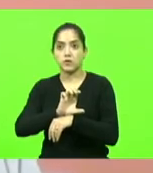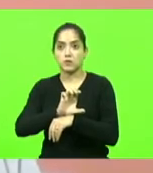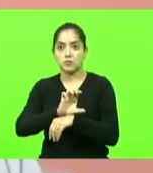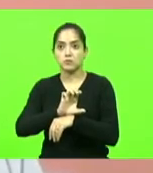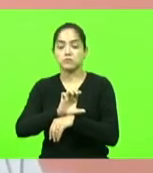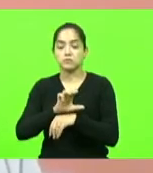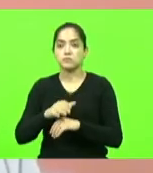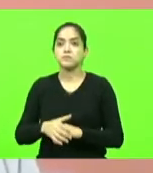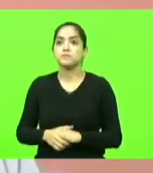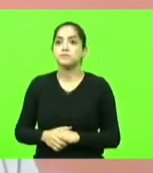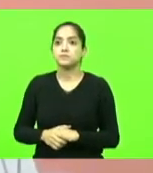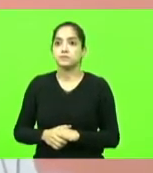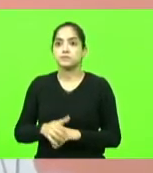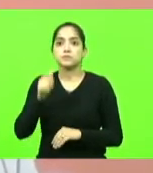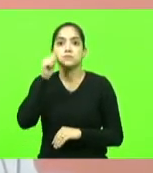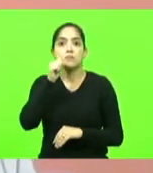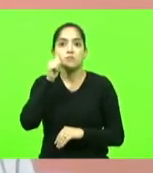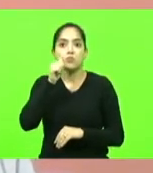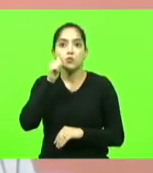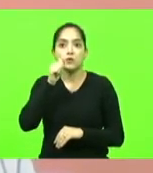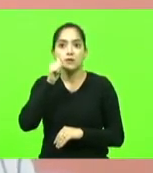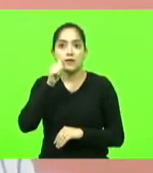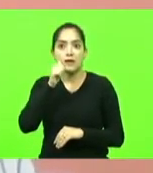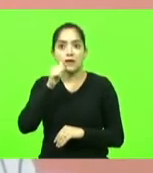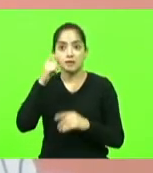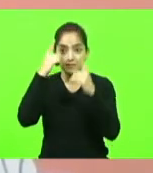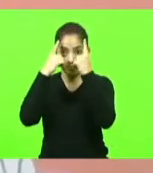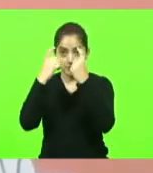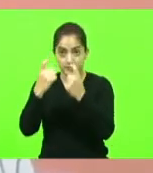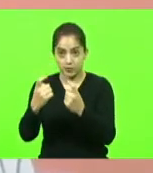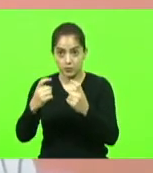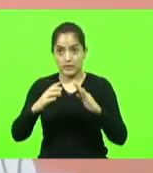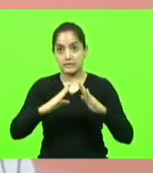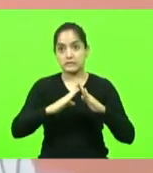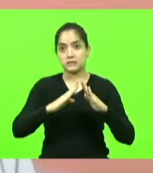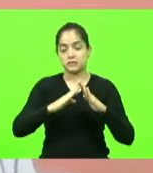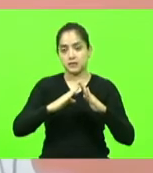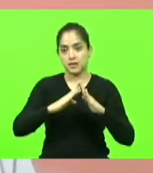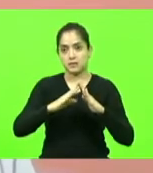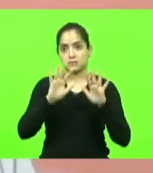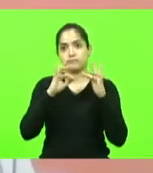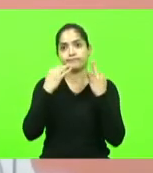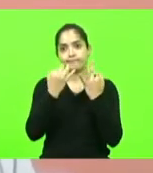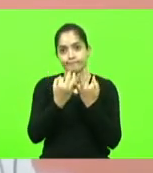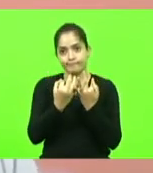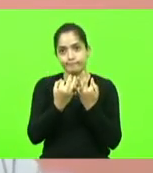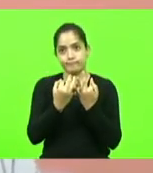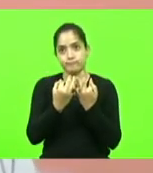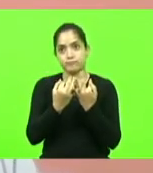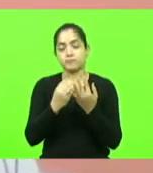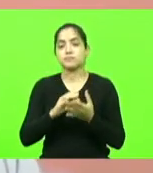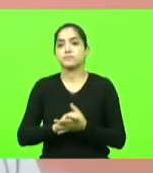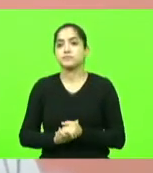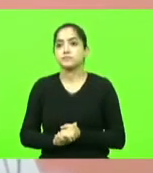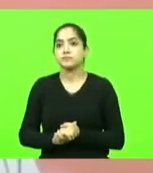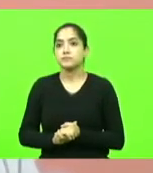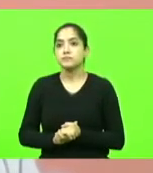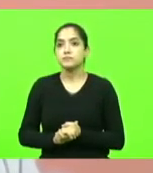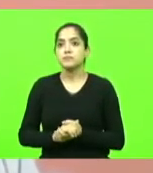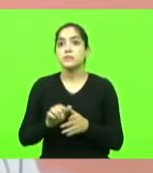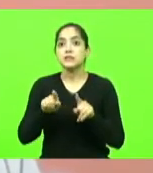coordenadoria da mulher em situação de violência doméstica e familiar o SEVID e as